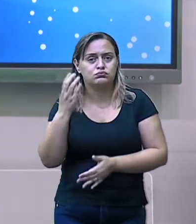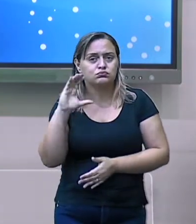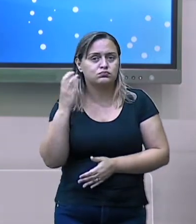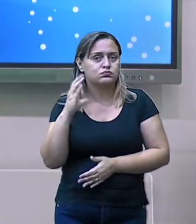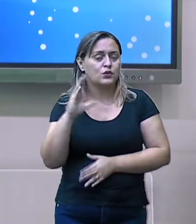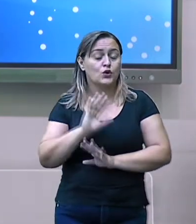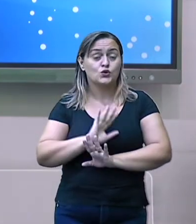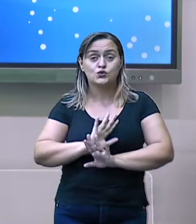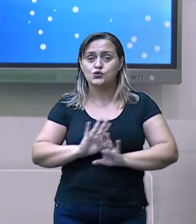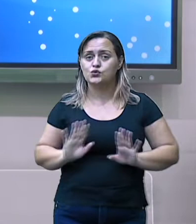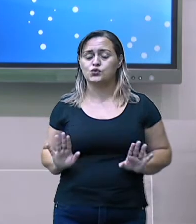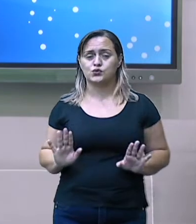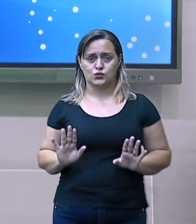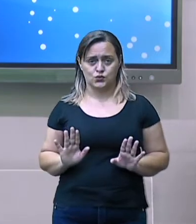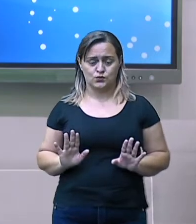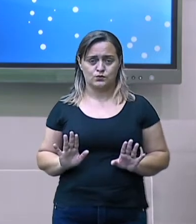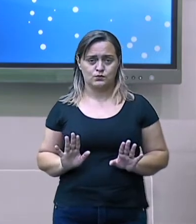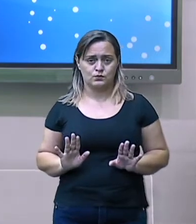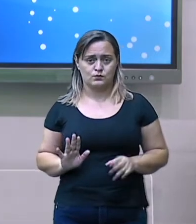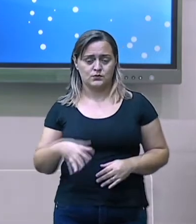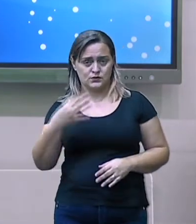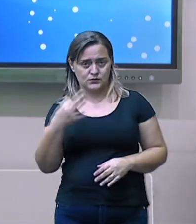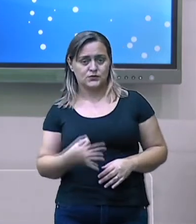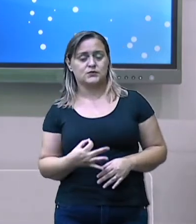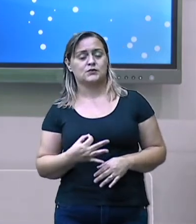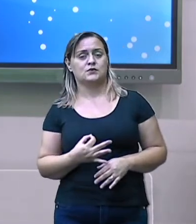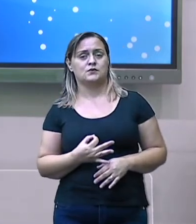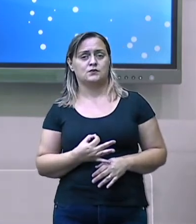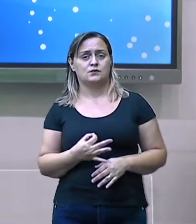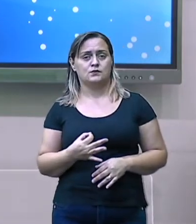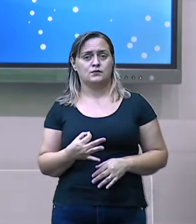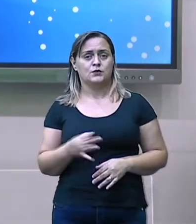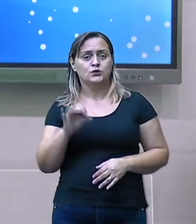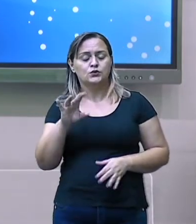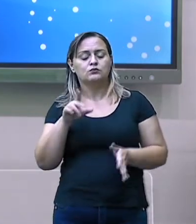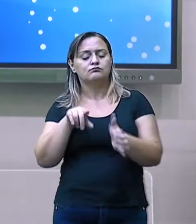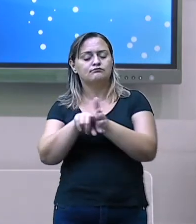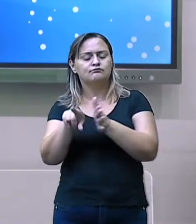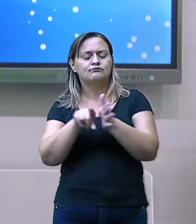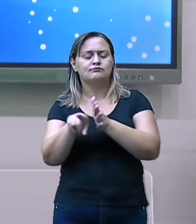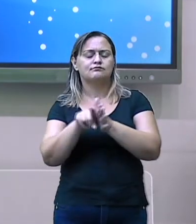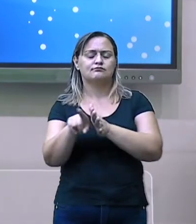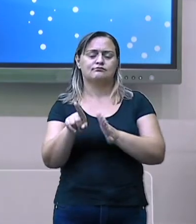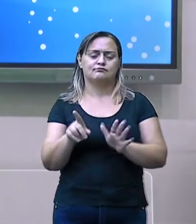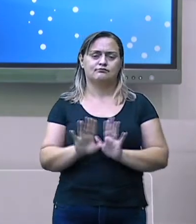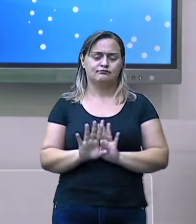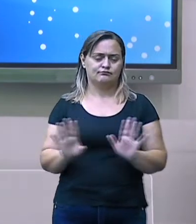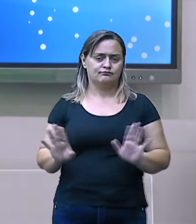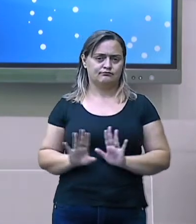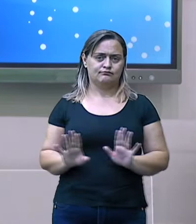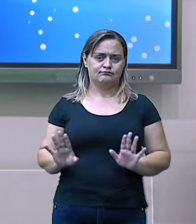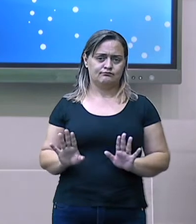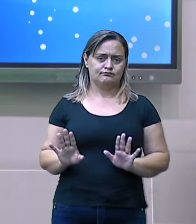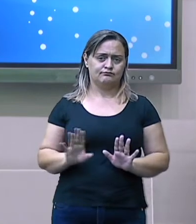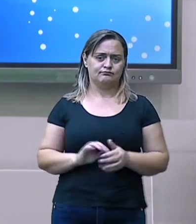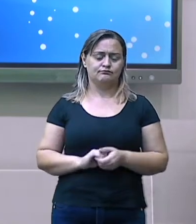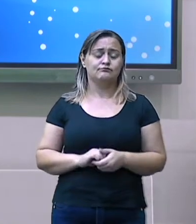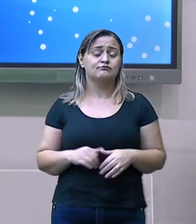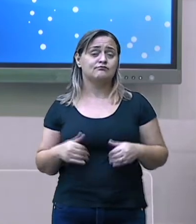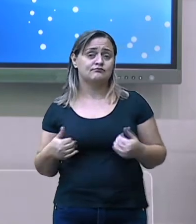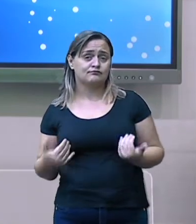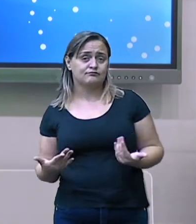a exploração científica na Antártida. Então, as bases